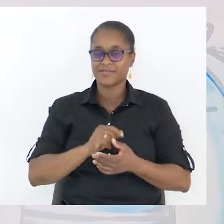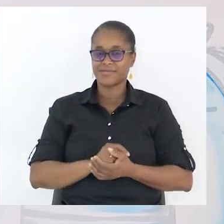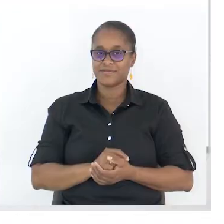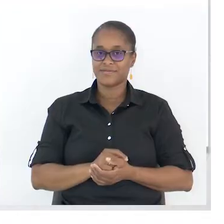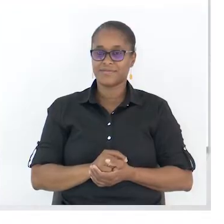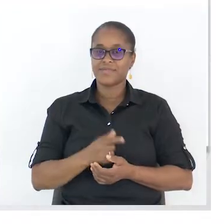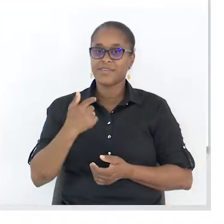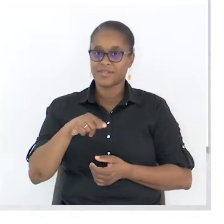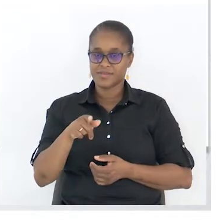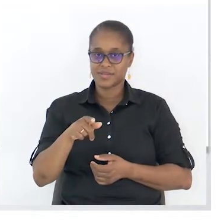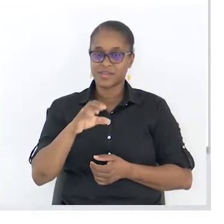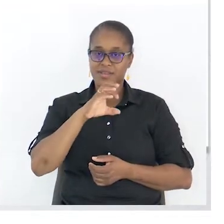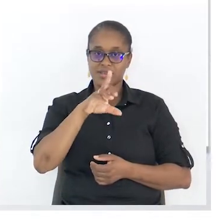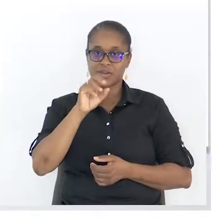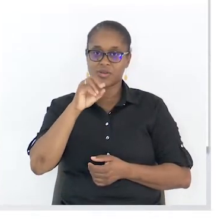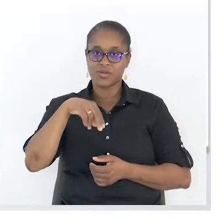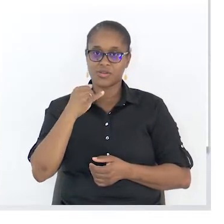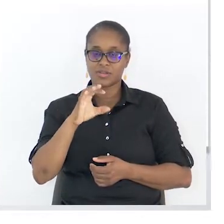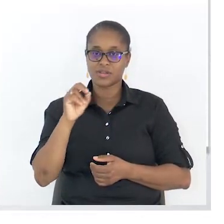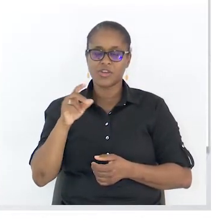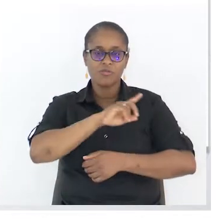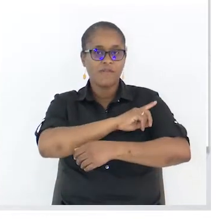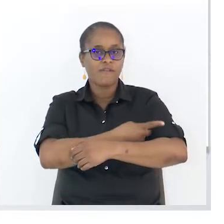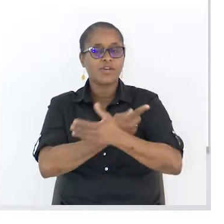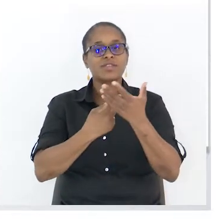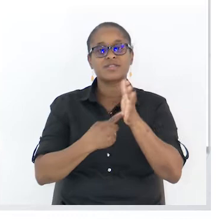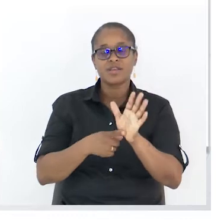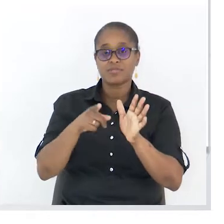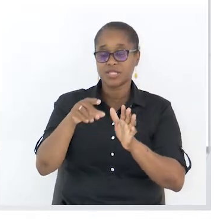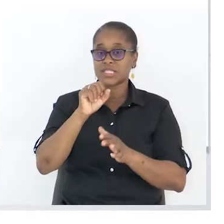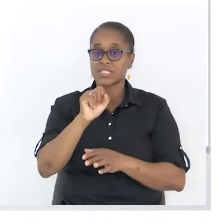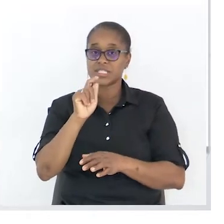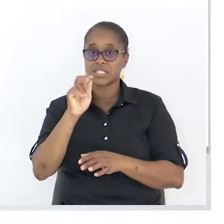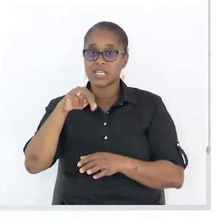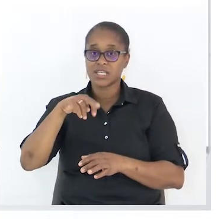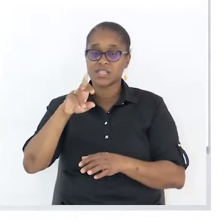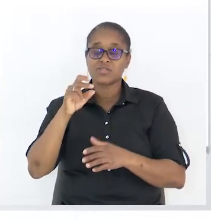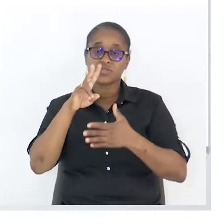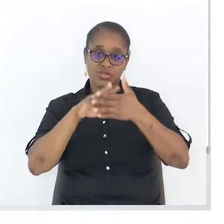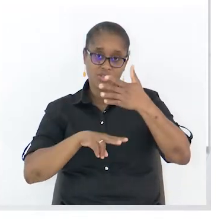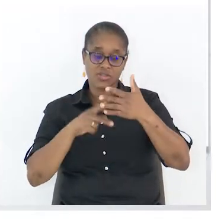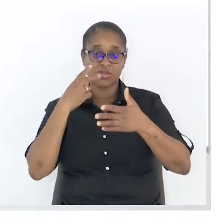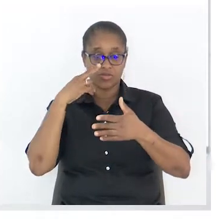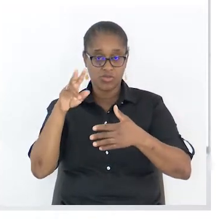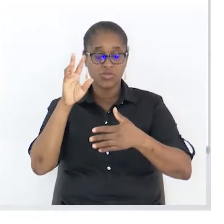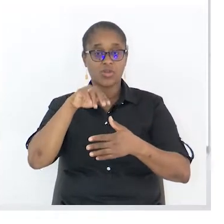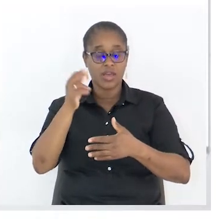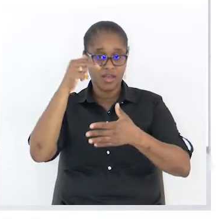Então temos. A crónica é um forte exemplo desse género. A gente já mostrou esse sub-género lá dentro.